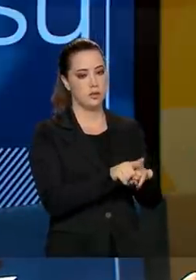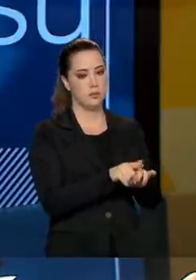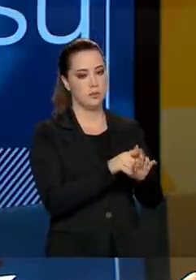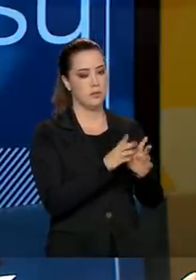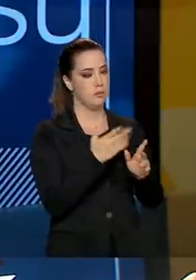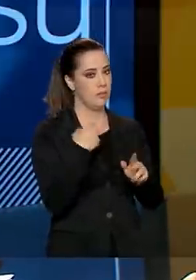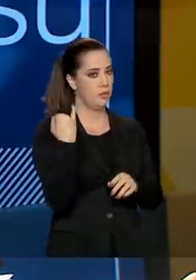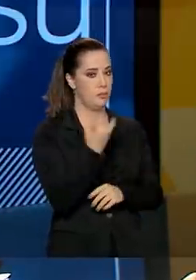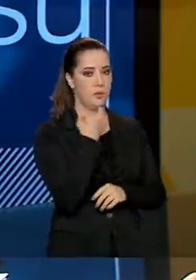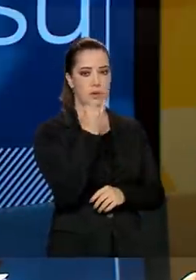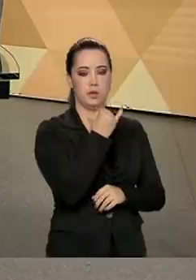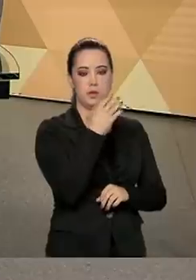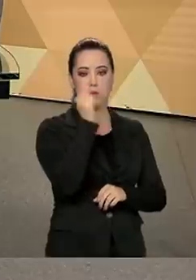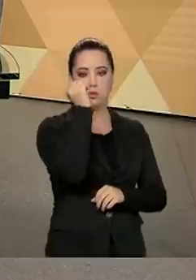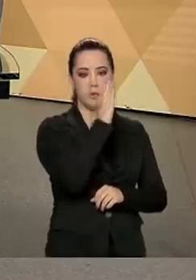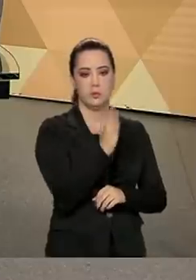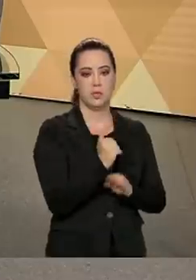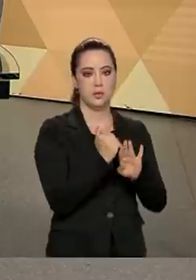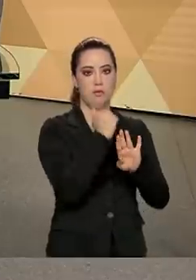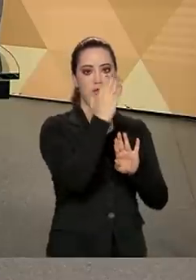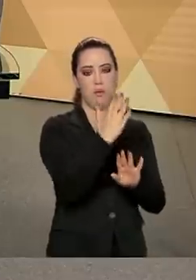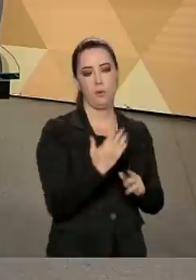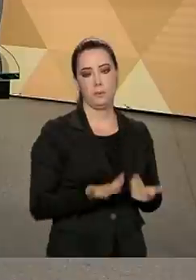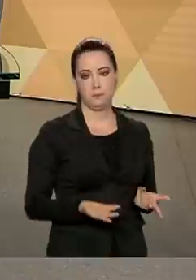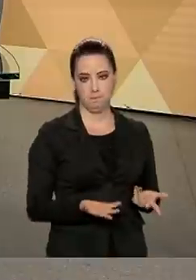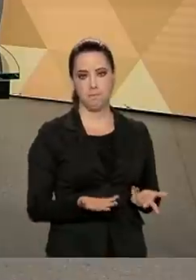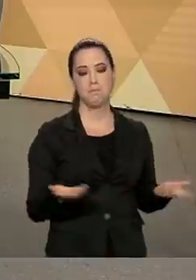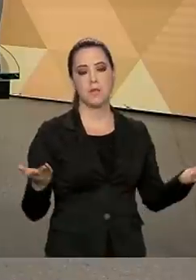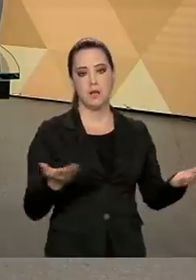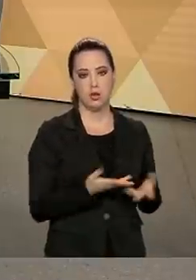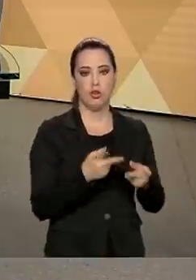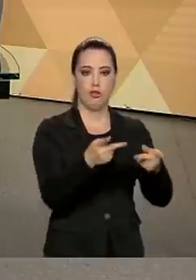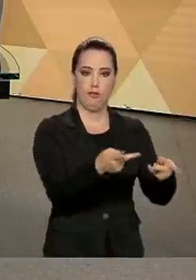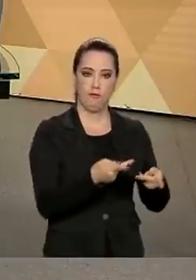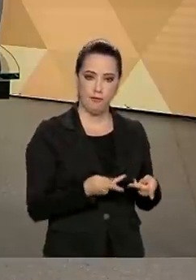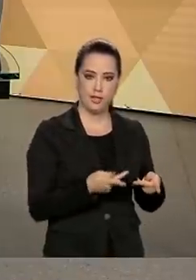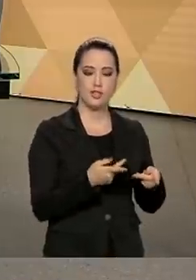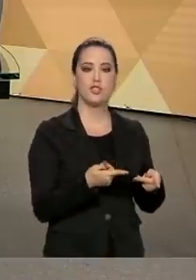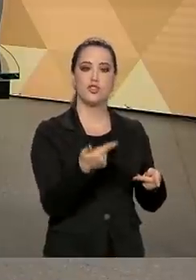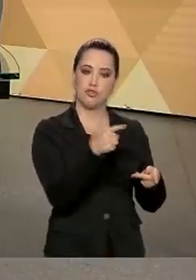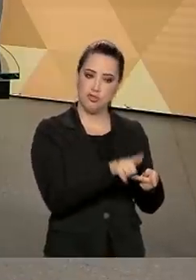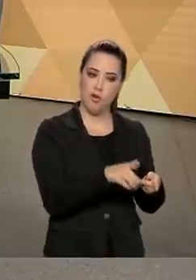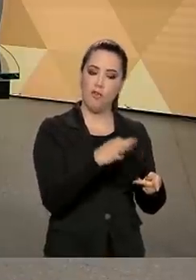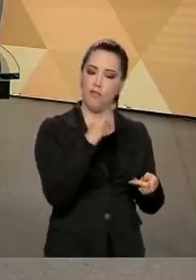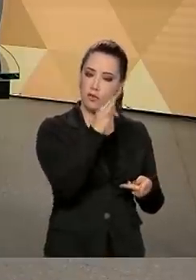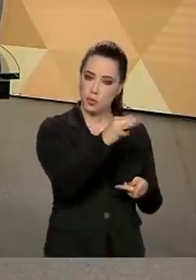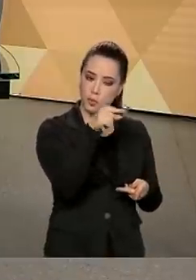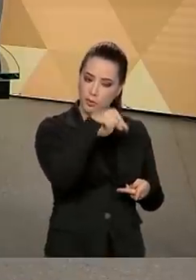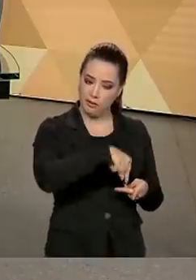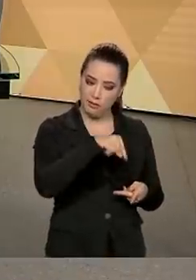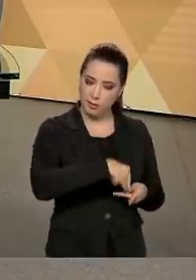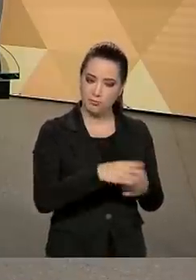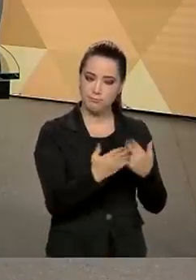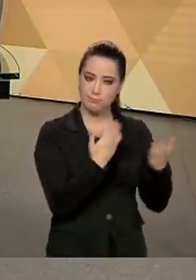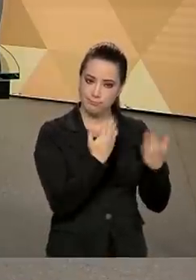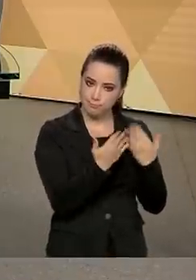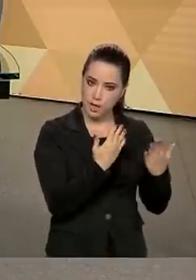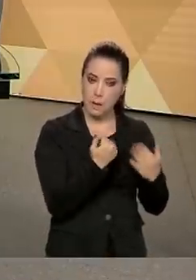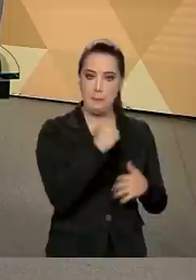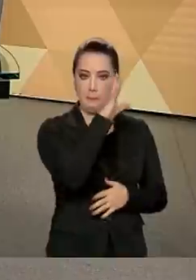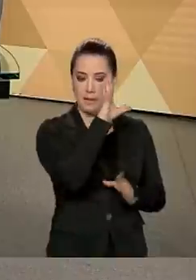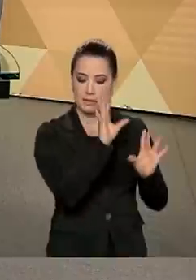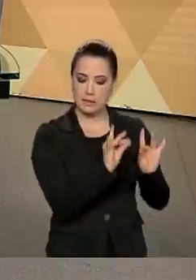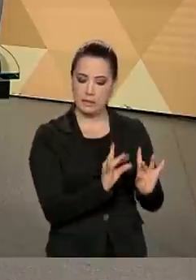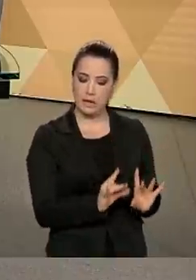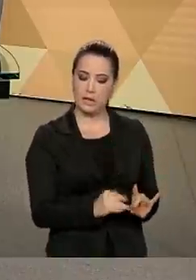projeção do Brasil no exterior. Fica aqui aberto o convite para uma próxima participação do senhor, para a gente discutir mais